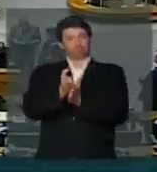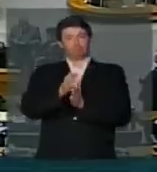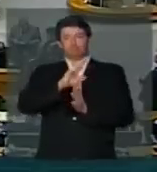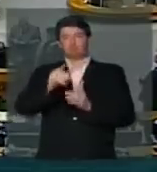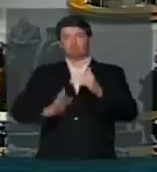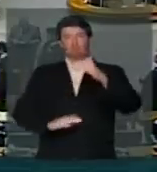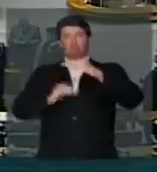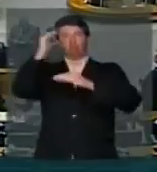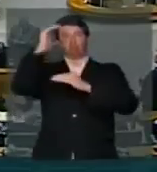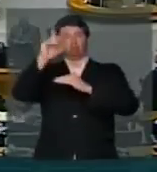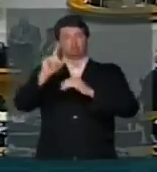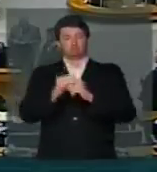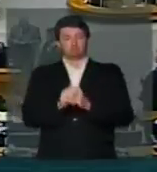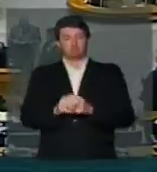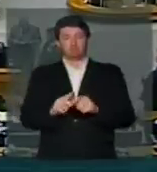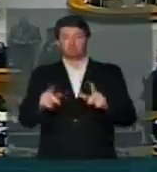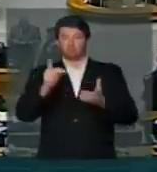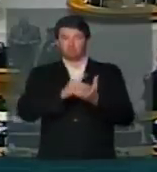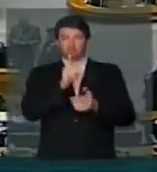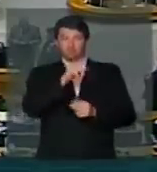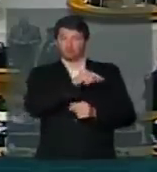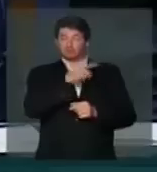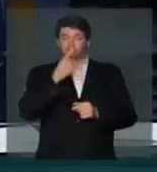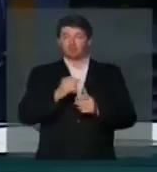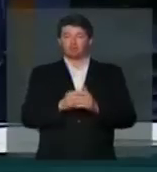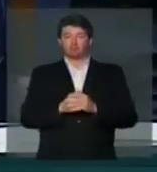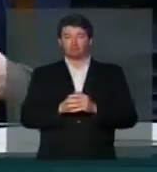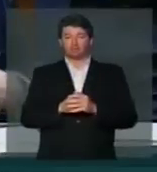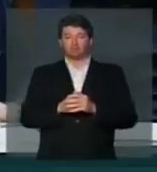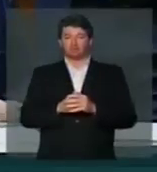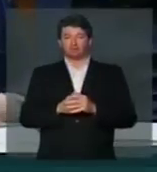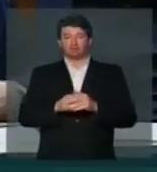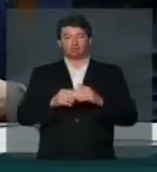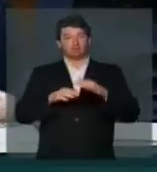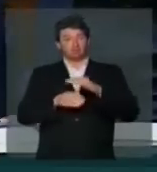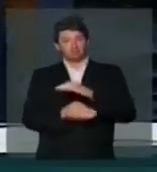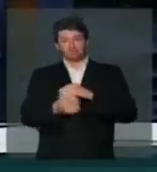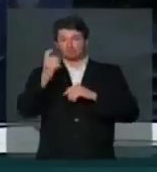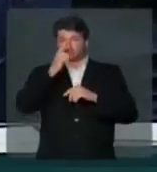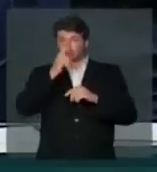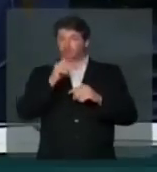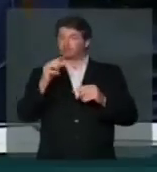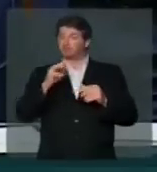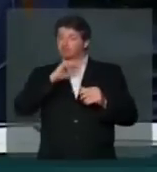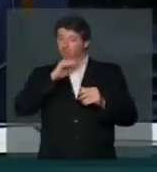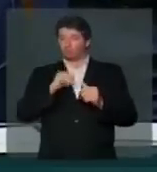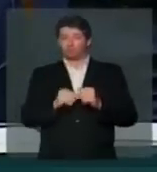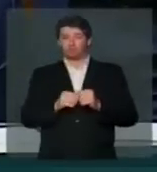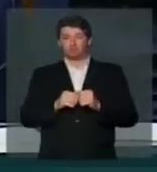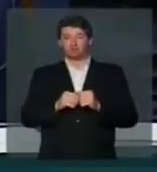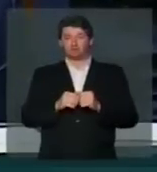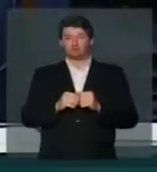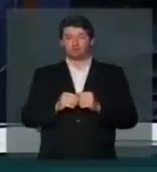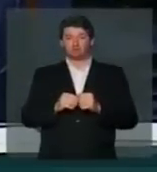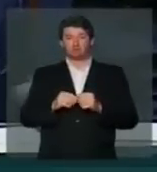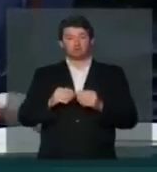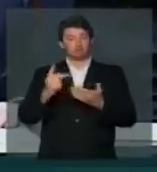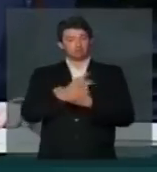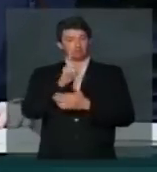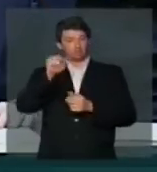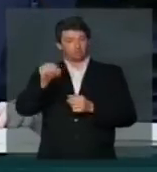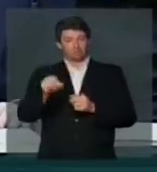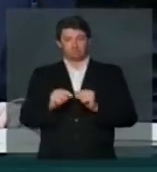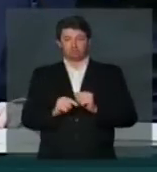seja extrapolado. Só que não é verdade isso que o senhor acabou de falar. Não se vicie na mentira, é muito ruim. Não aconteceu isso, de forma alguma.